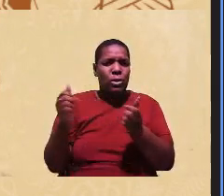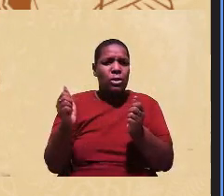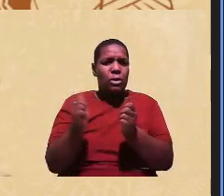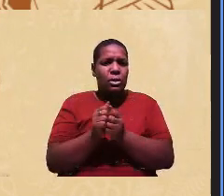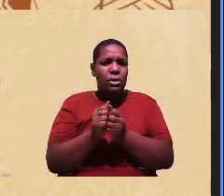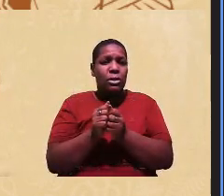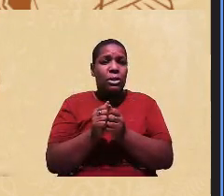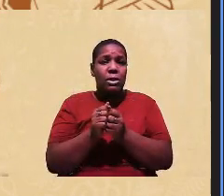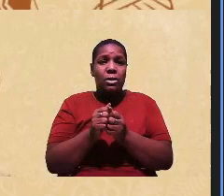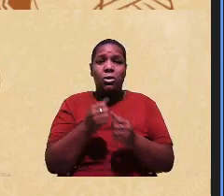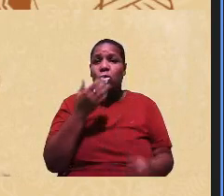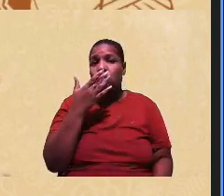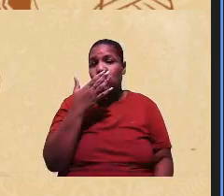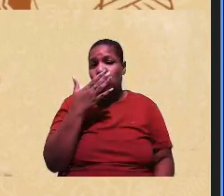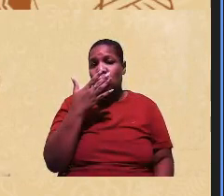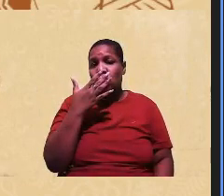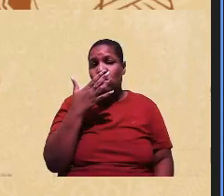coloristas